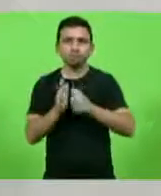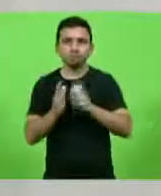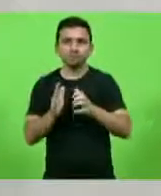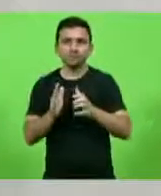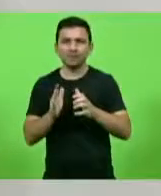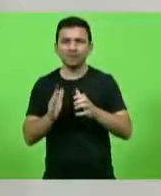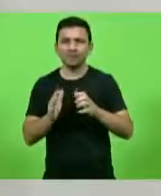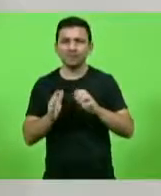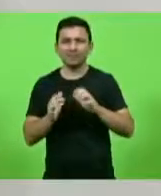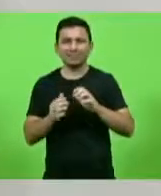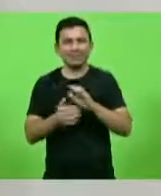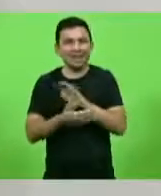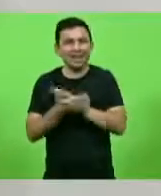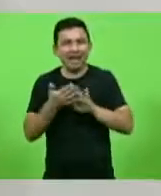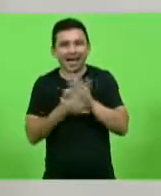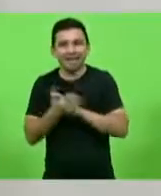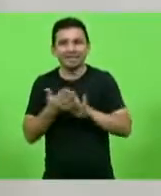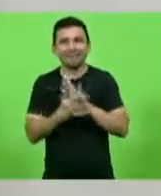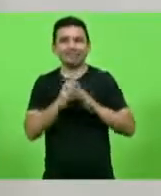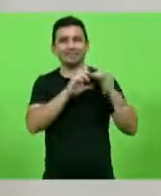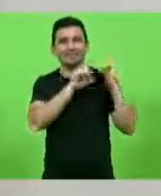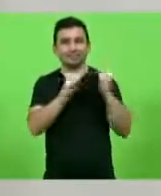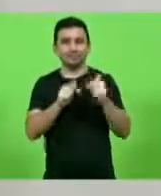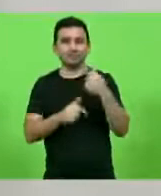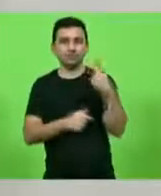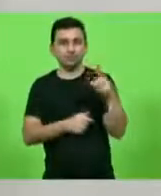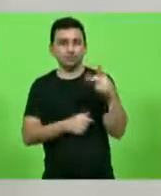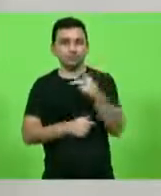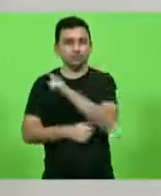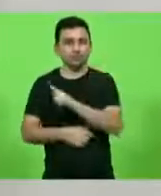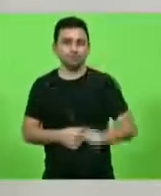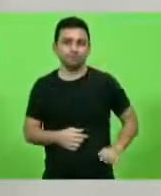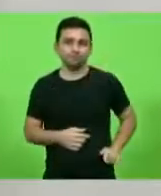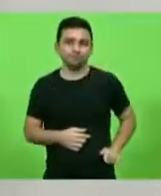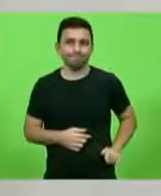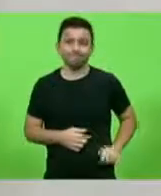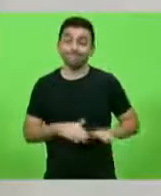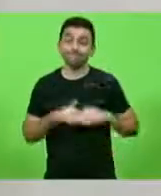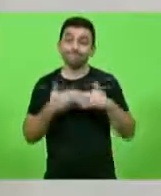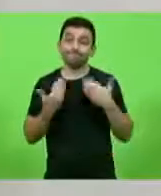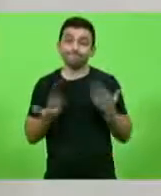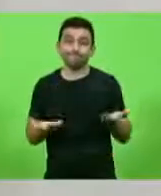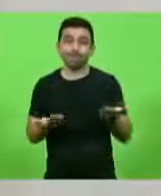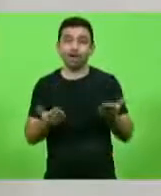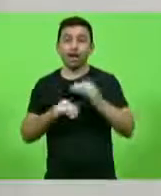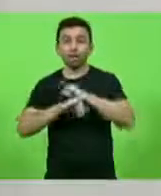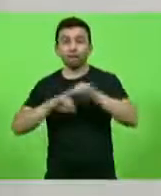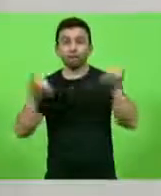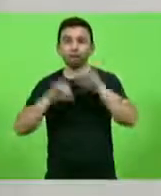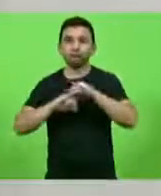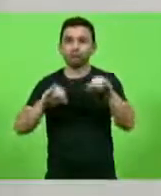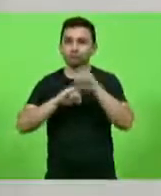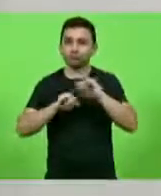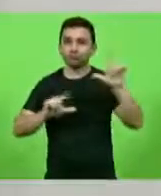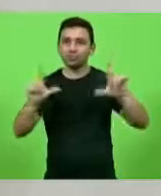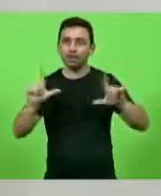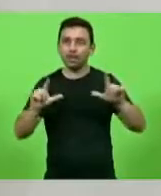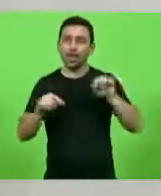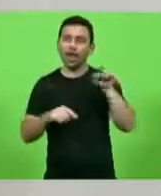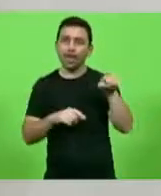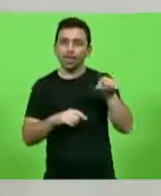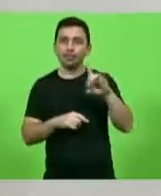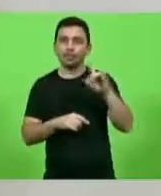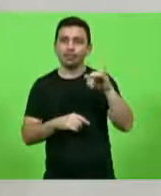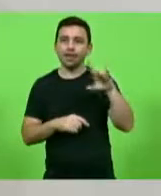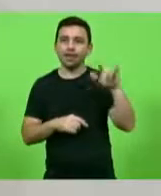nenhuma marca conservadora no seu governo. Bom, pelo visto, e conforme as manchetes têm demonstrado, a opção da Daniela